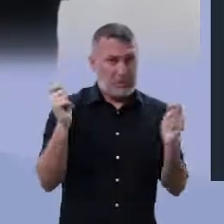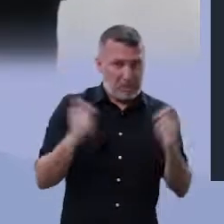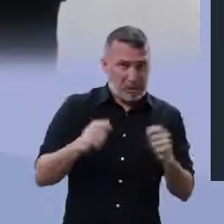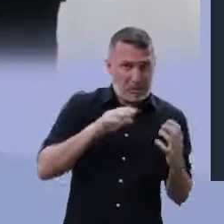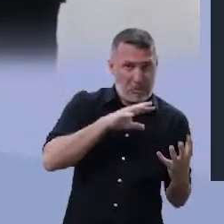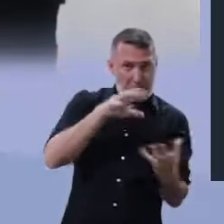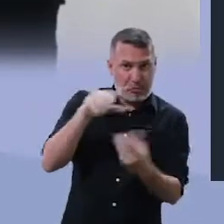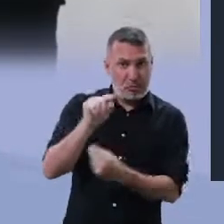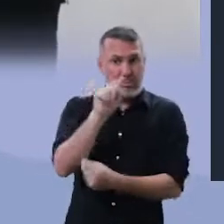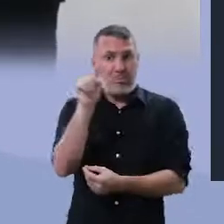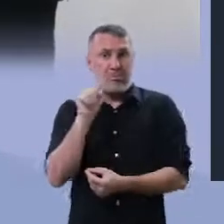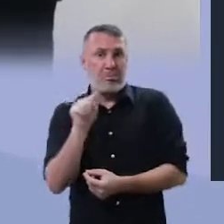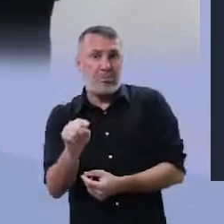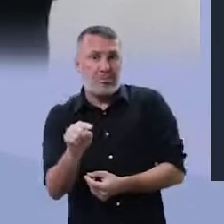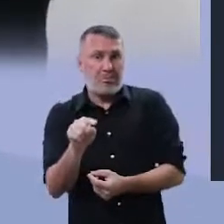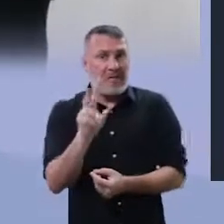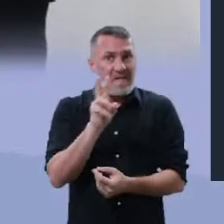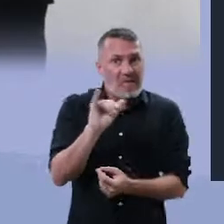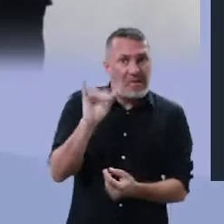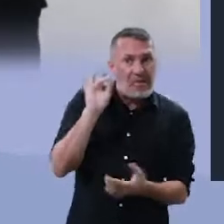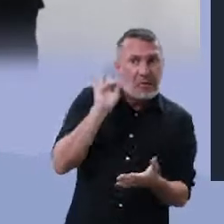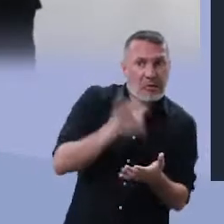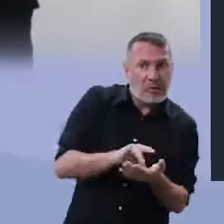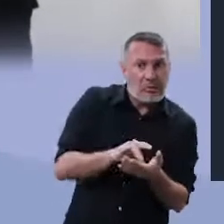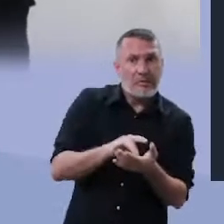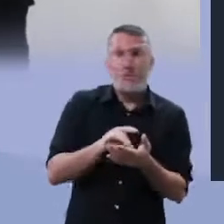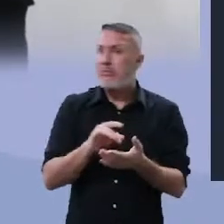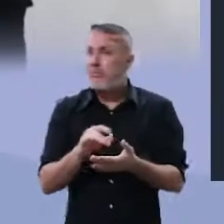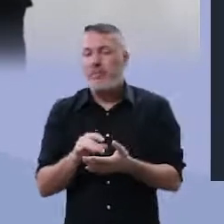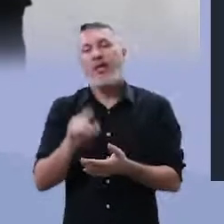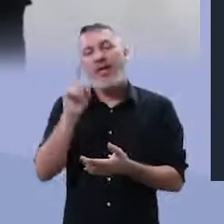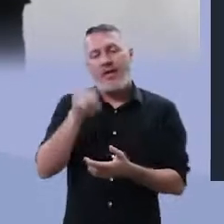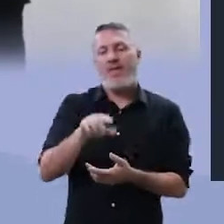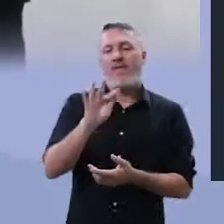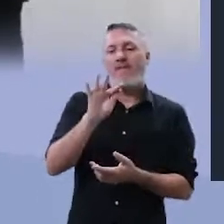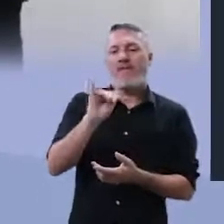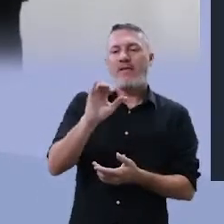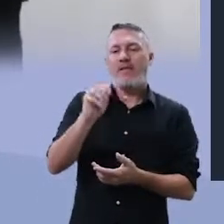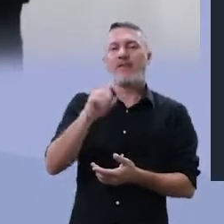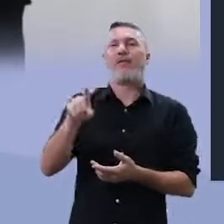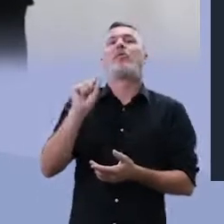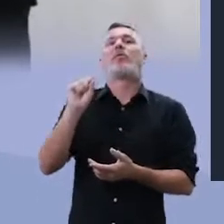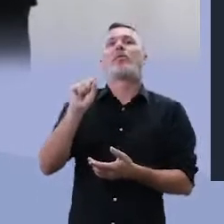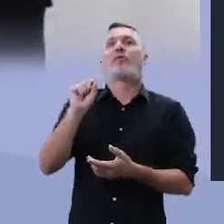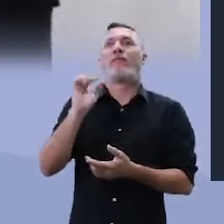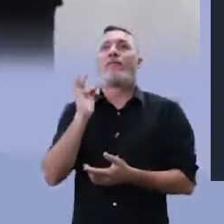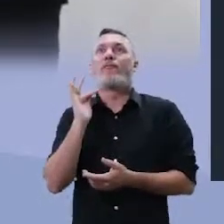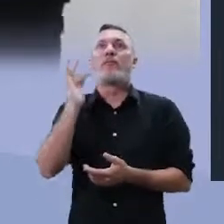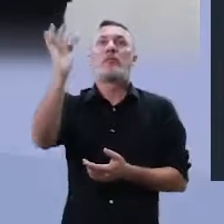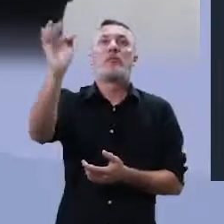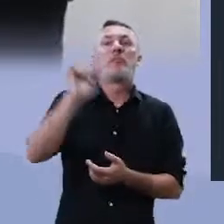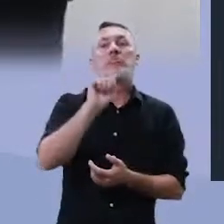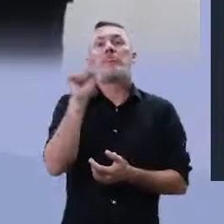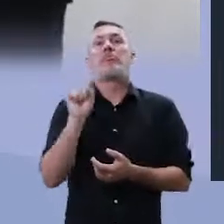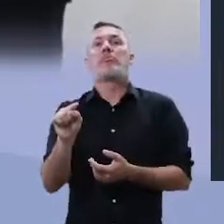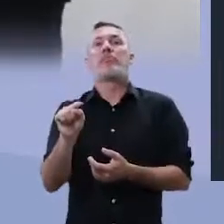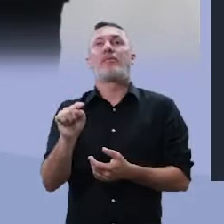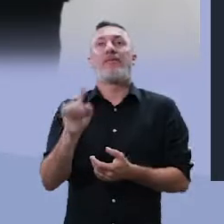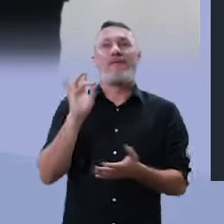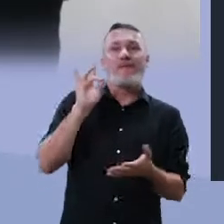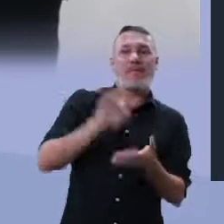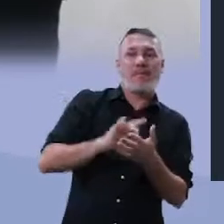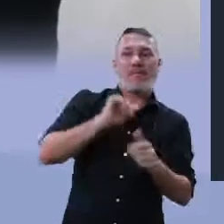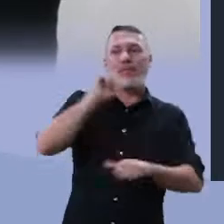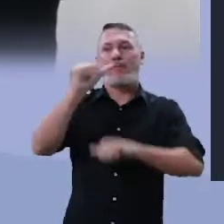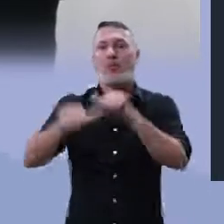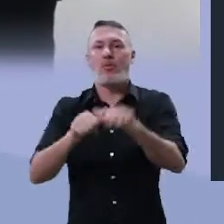é tudo aquilo que transcende a realidade e recria a realidade e a reveste de novos